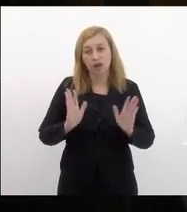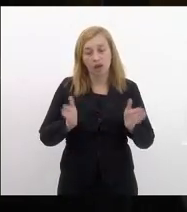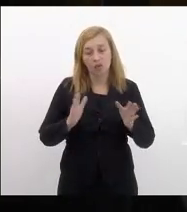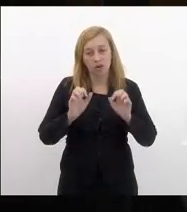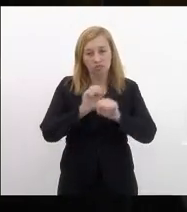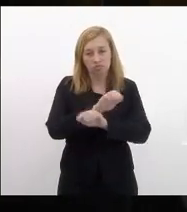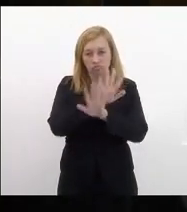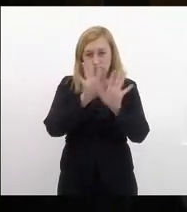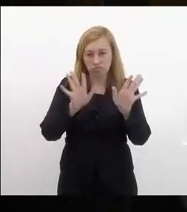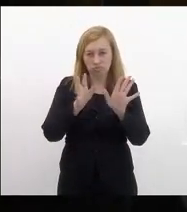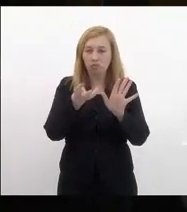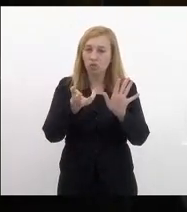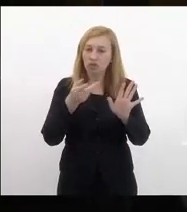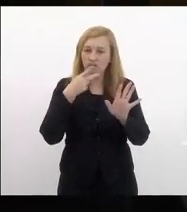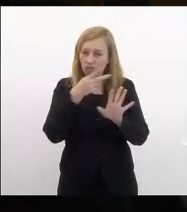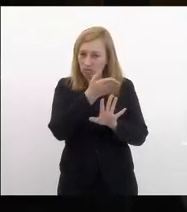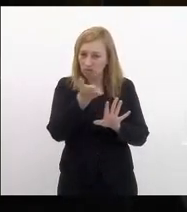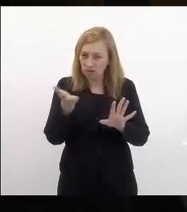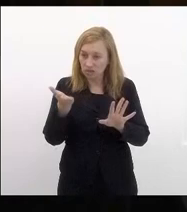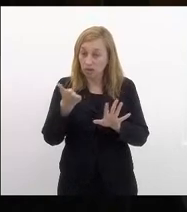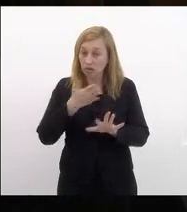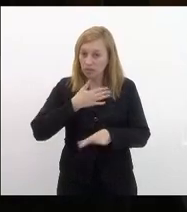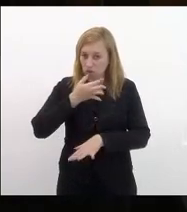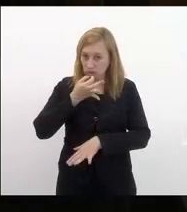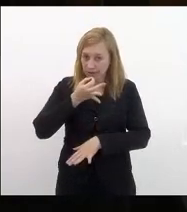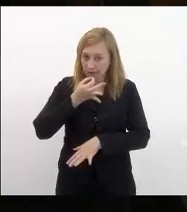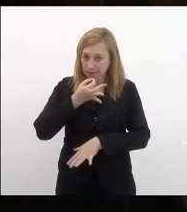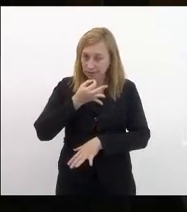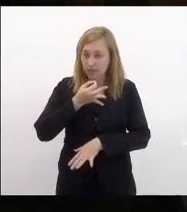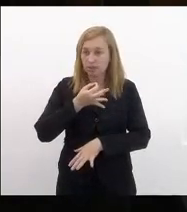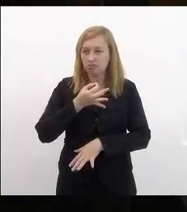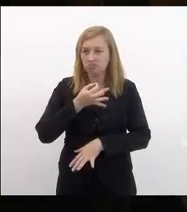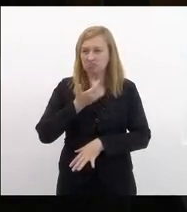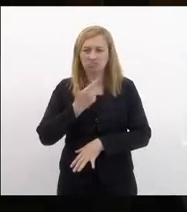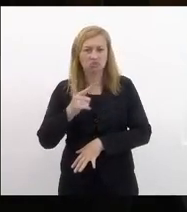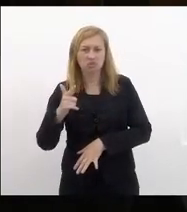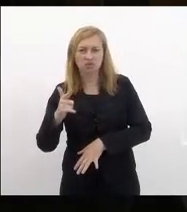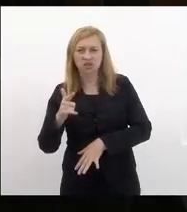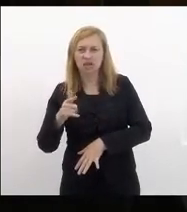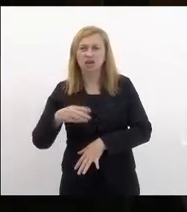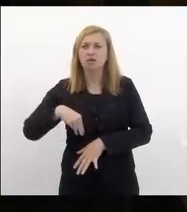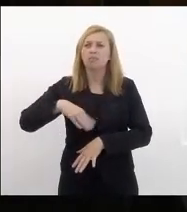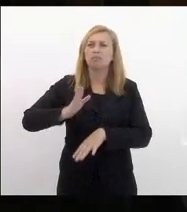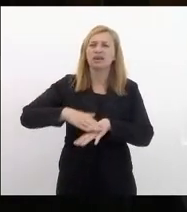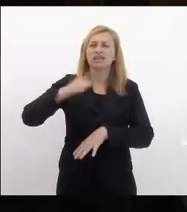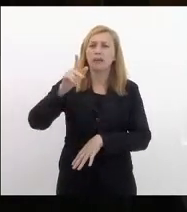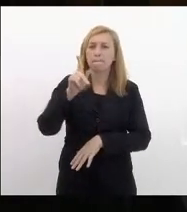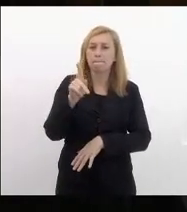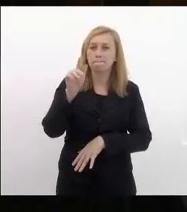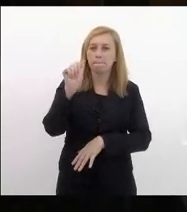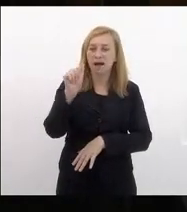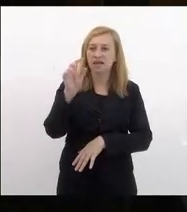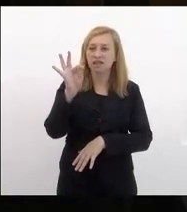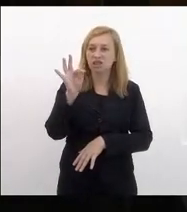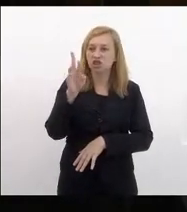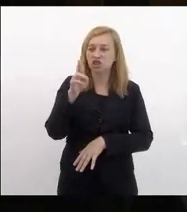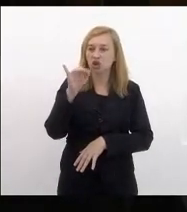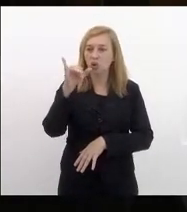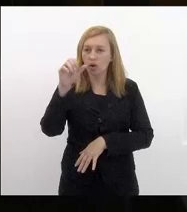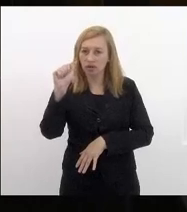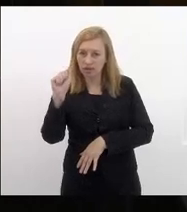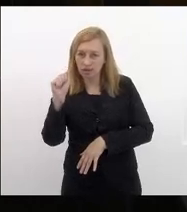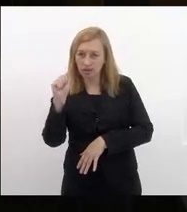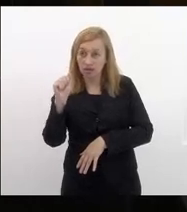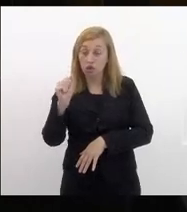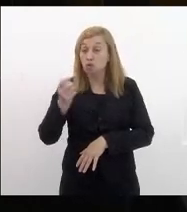mais clareza eu quero dizer para vocês que na minha opinião não tem ninguém mais patriota Valdeque Carneiro